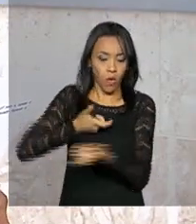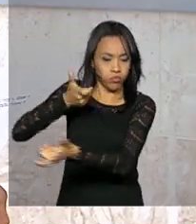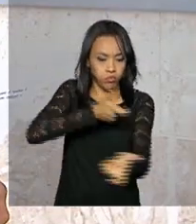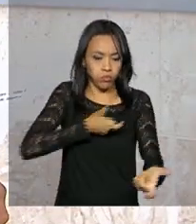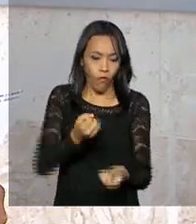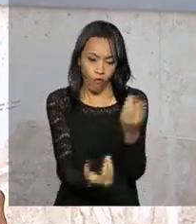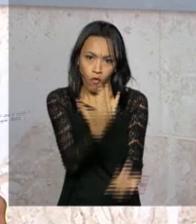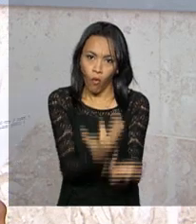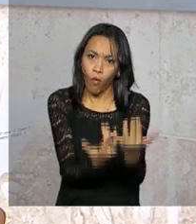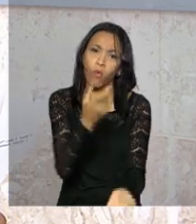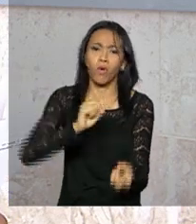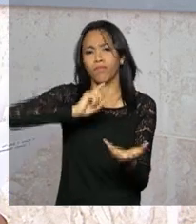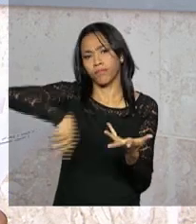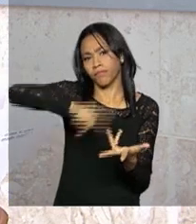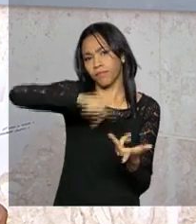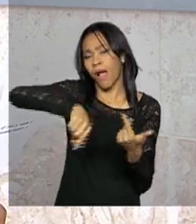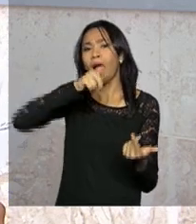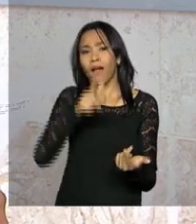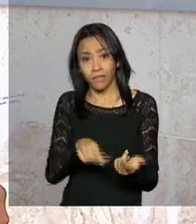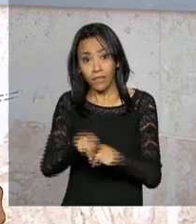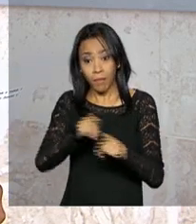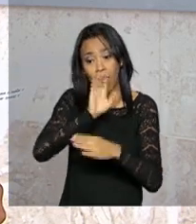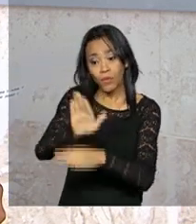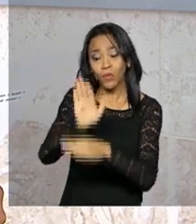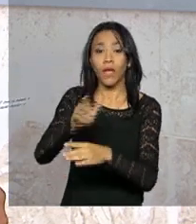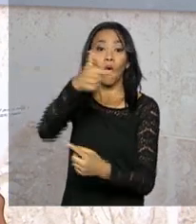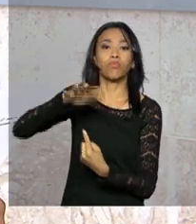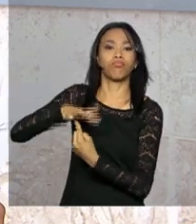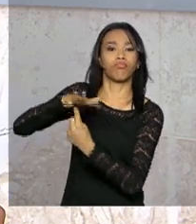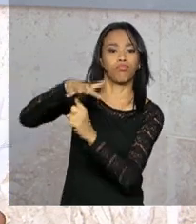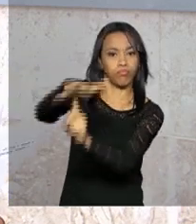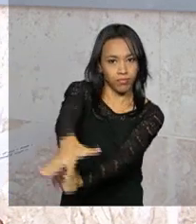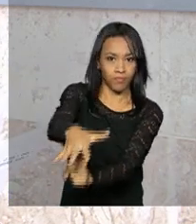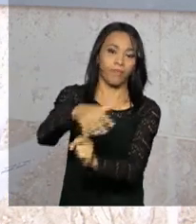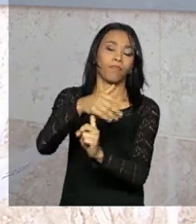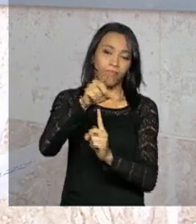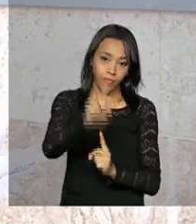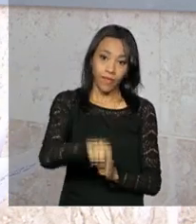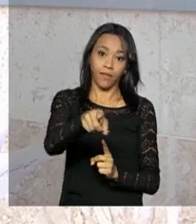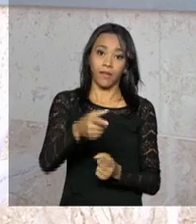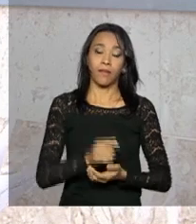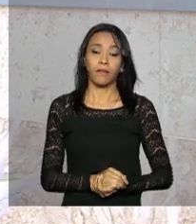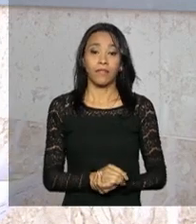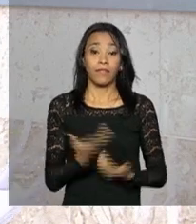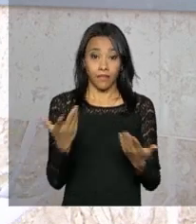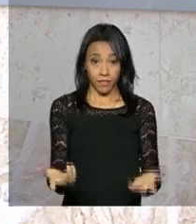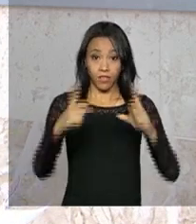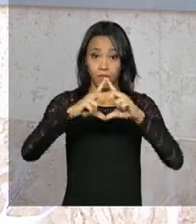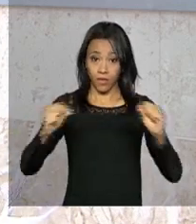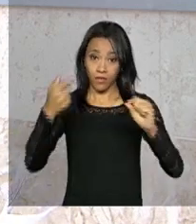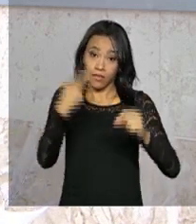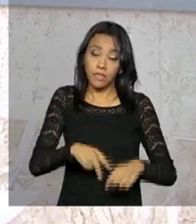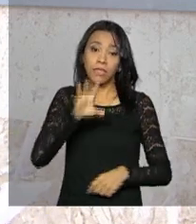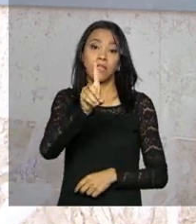incêndio, além de reabastecimento de helicópteros e aviões do tipo caça de alto desempenho. De Brasília,